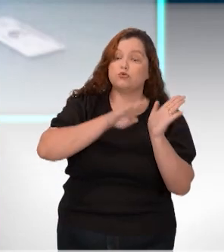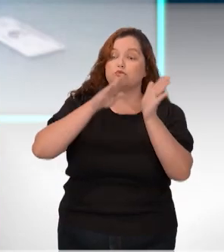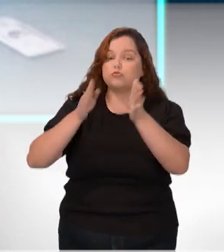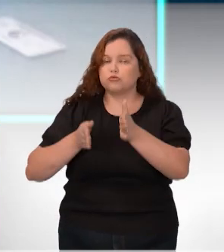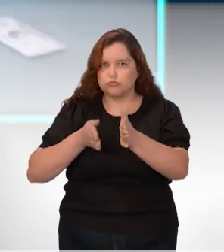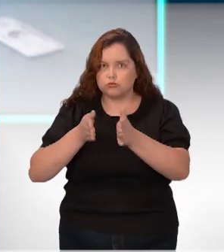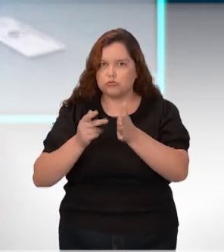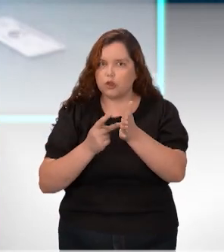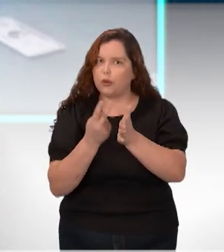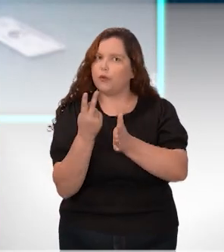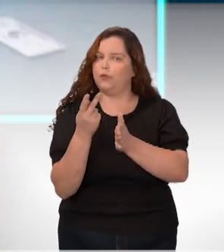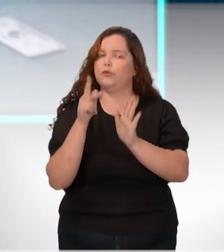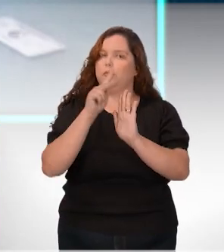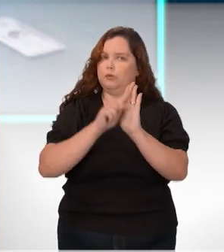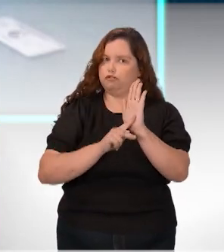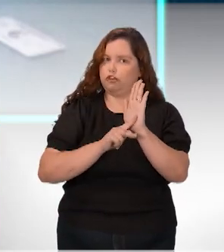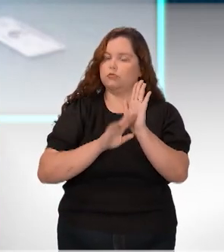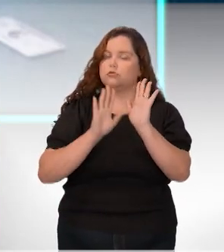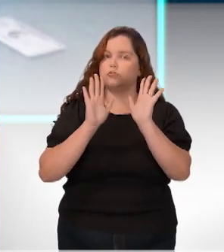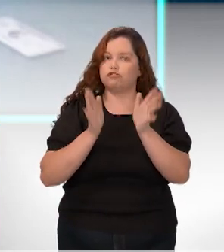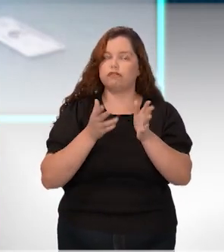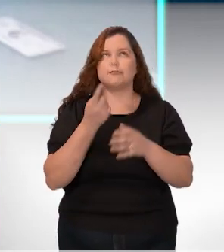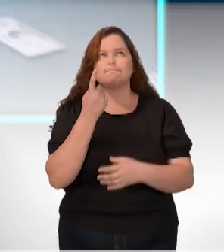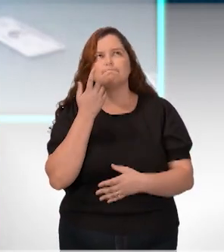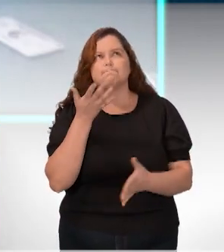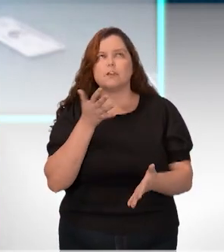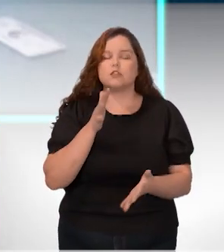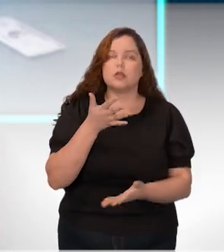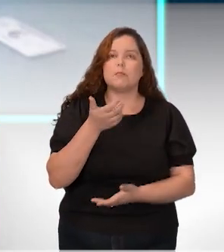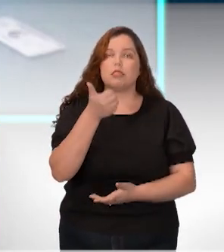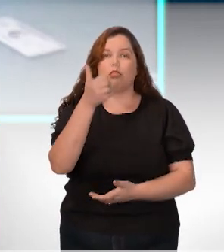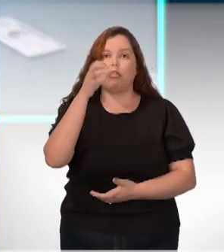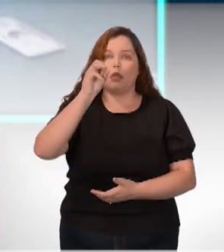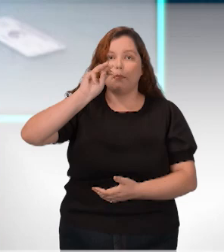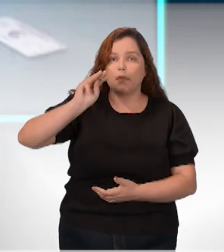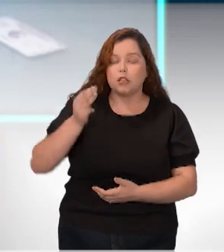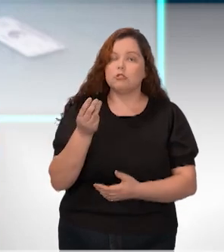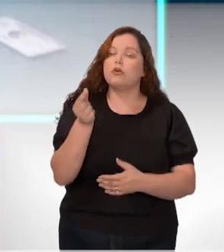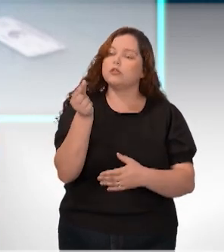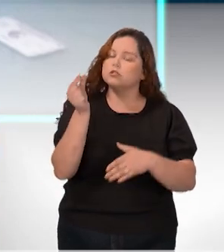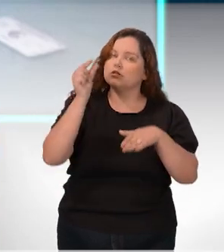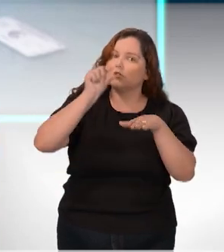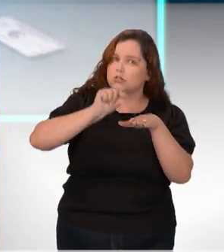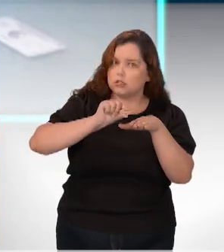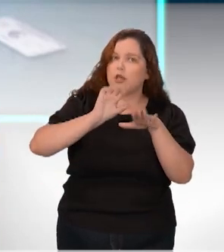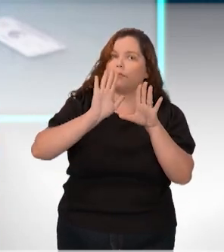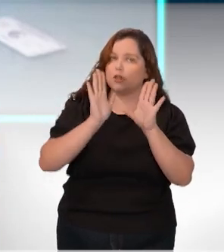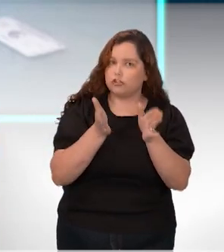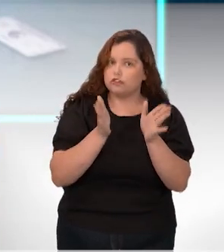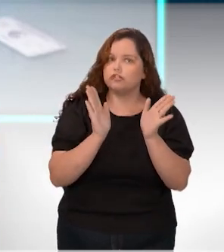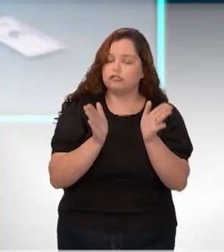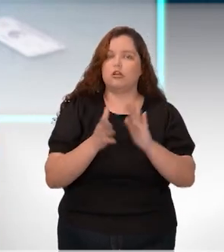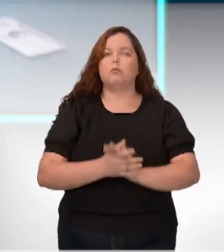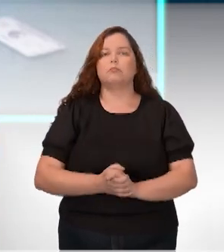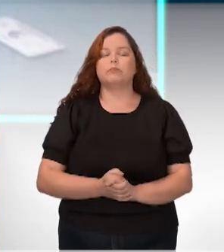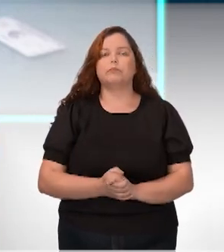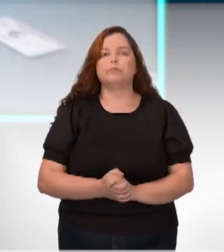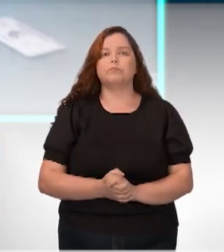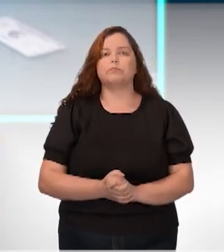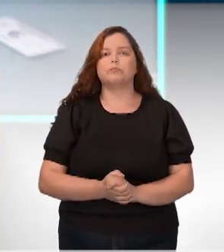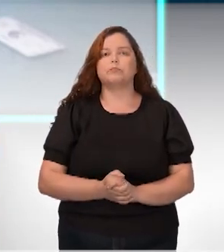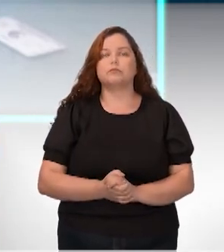projeto. Já foram cerca de, acredito que, 10 milhões de sementes e cápsulas já despejadas.